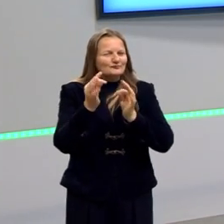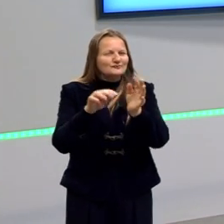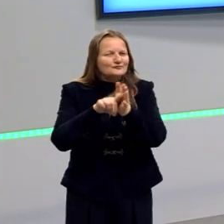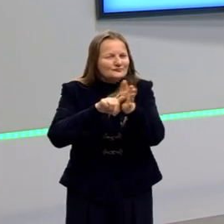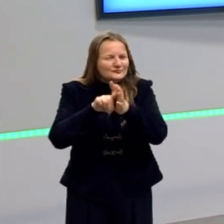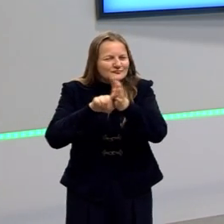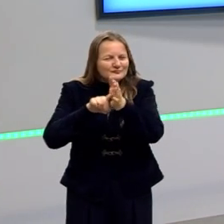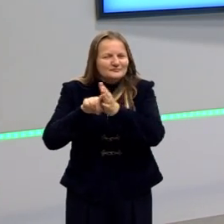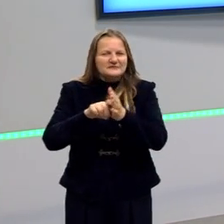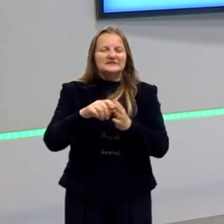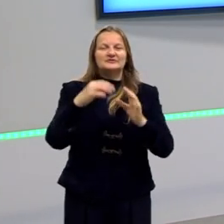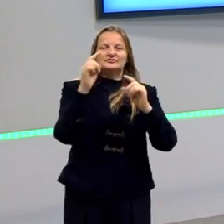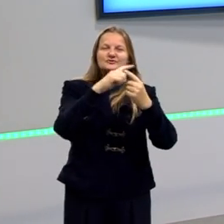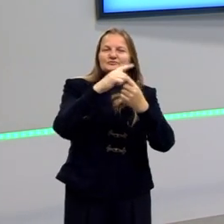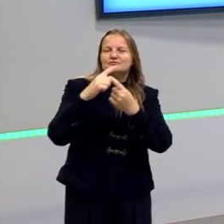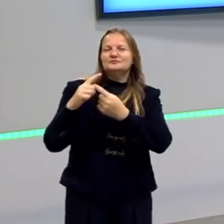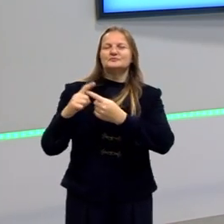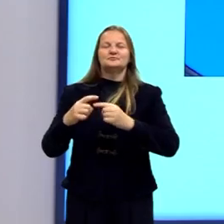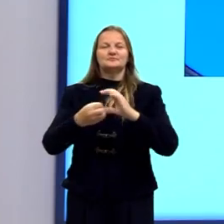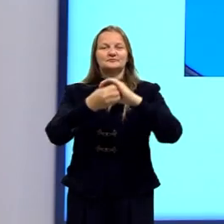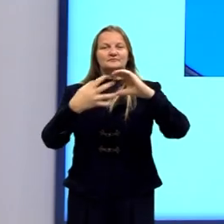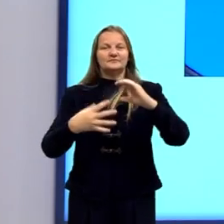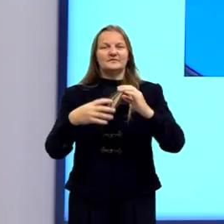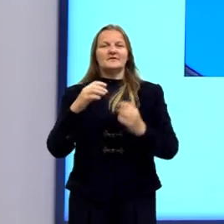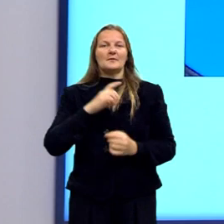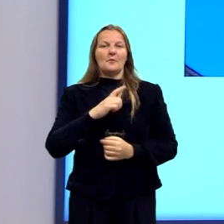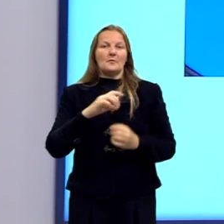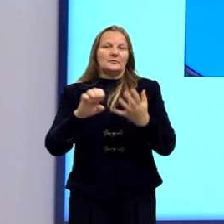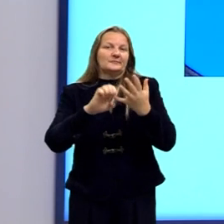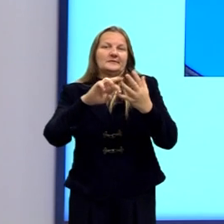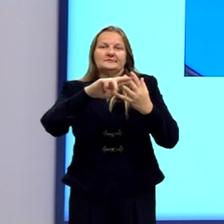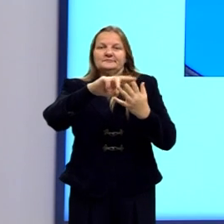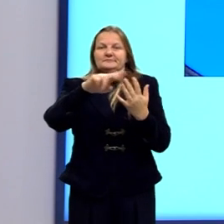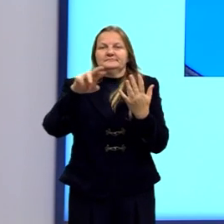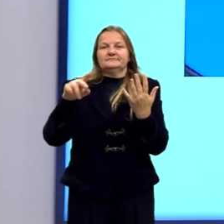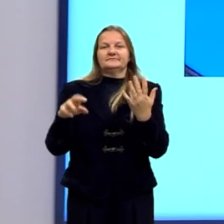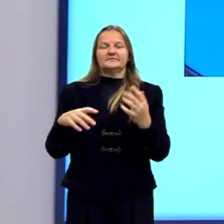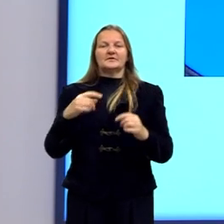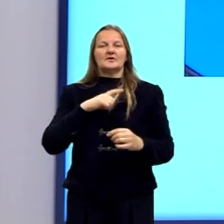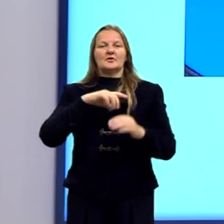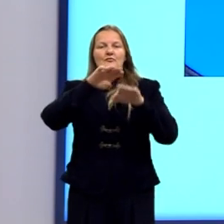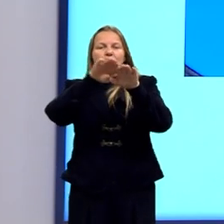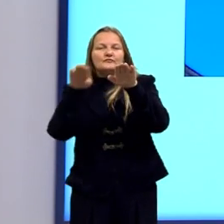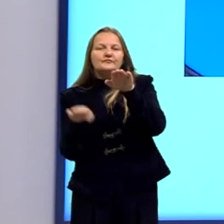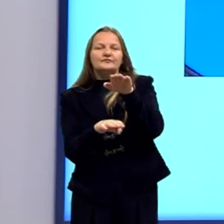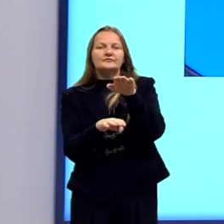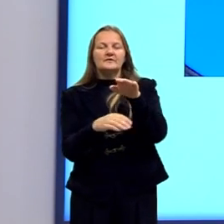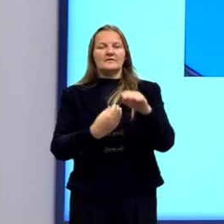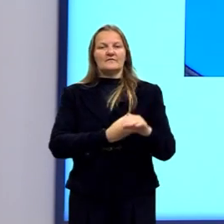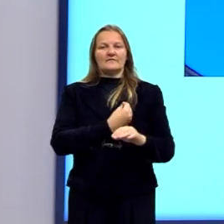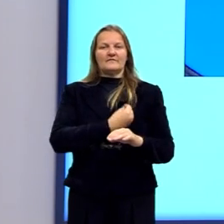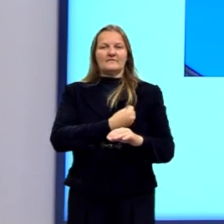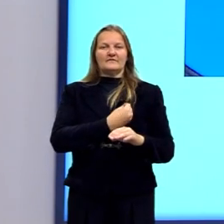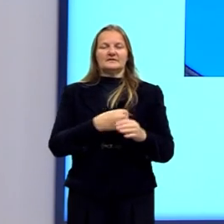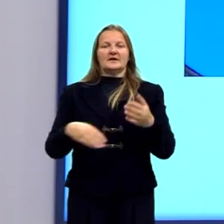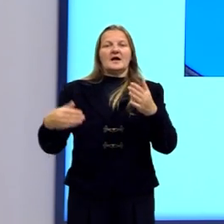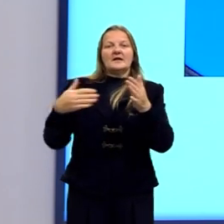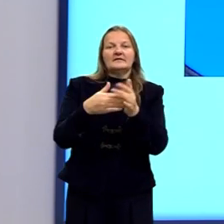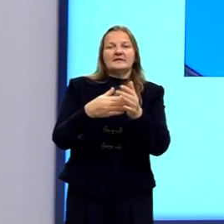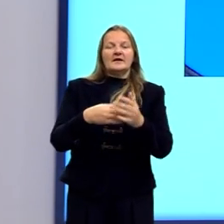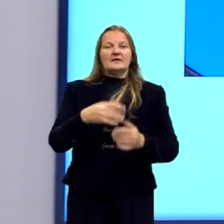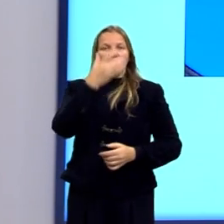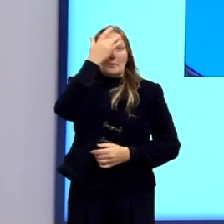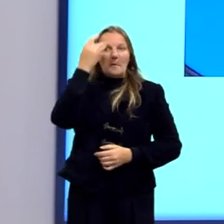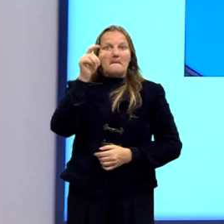também classificou os seres vivos de formas inferiores até o